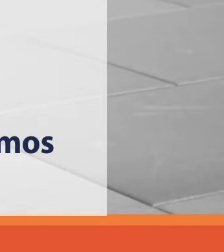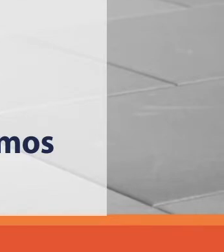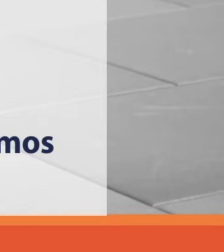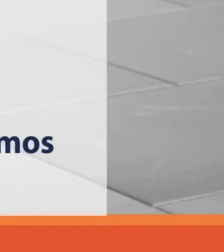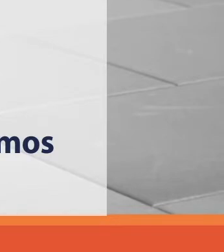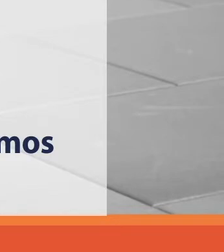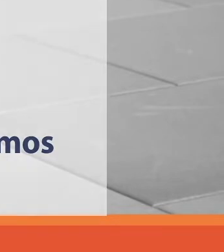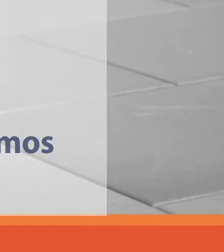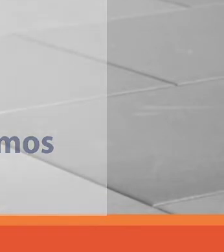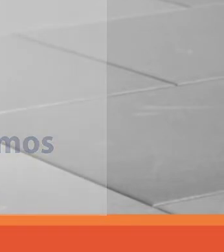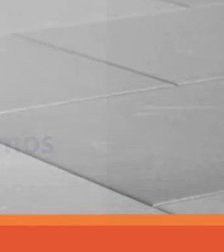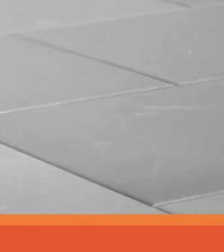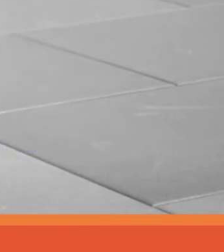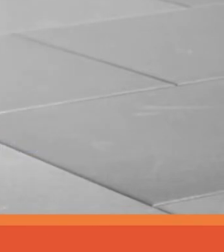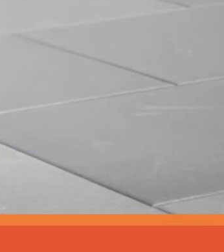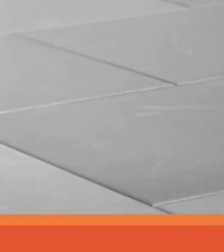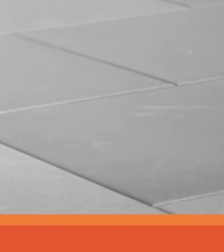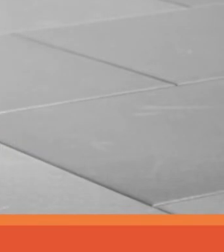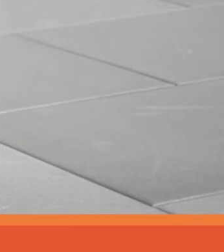Tchau!